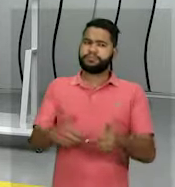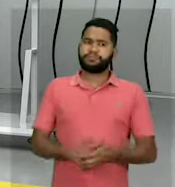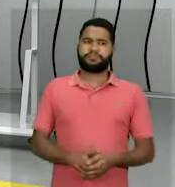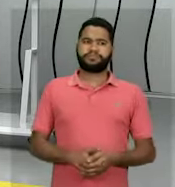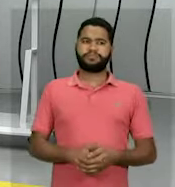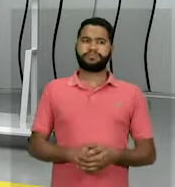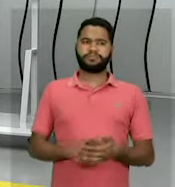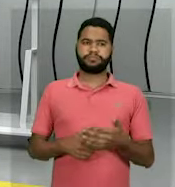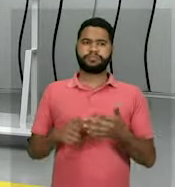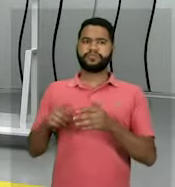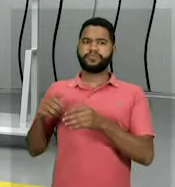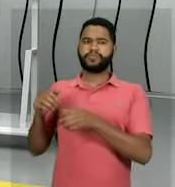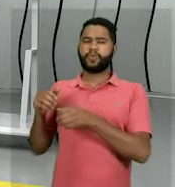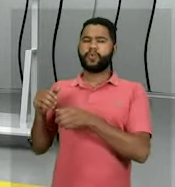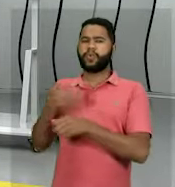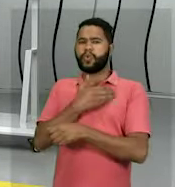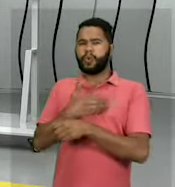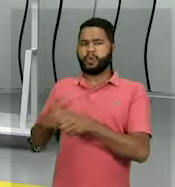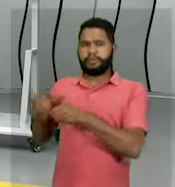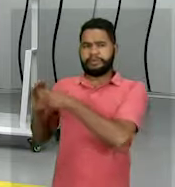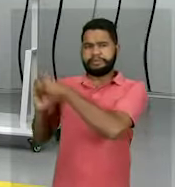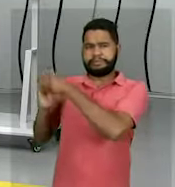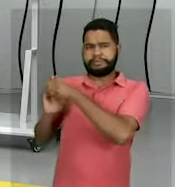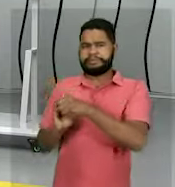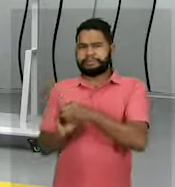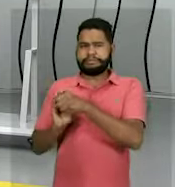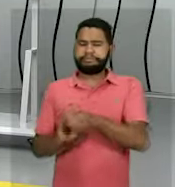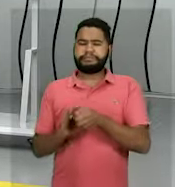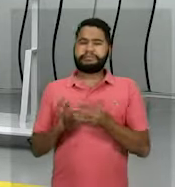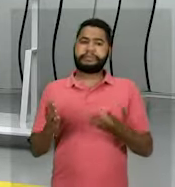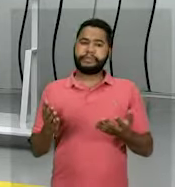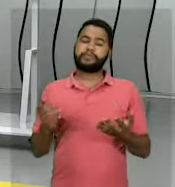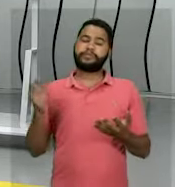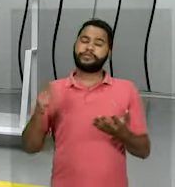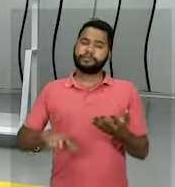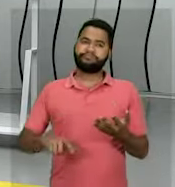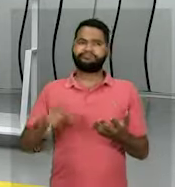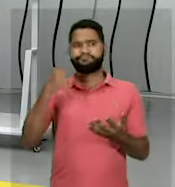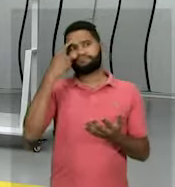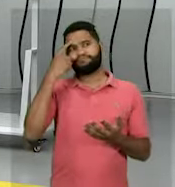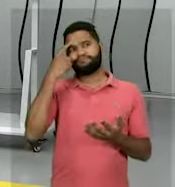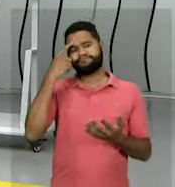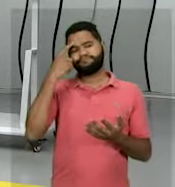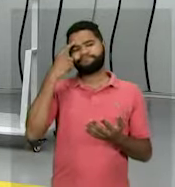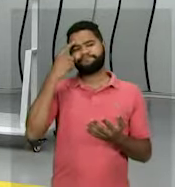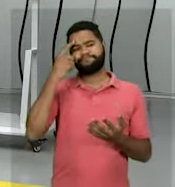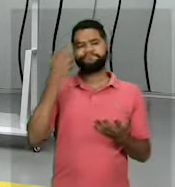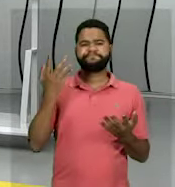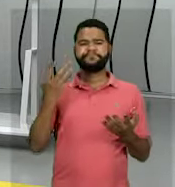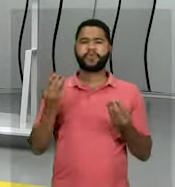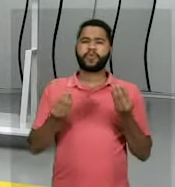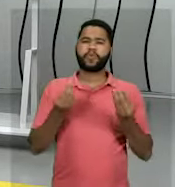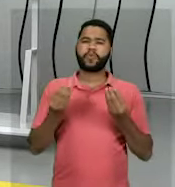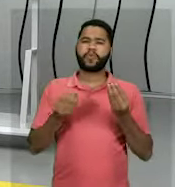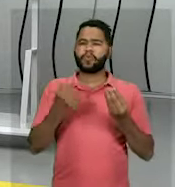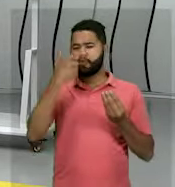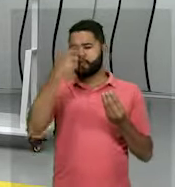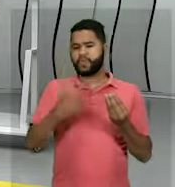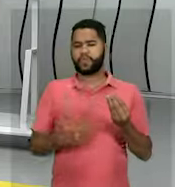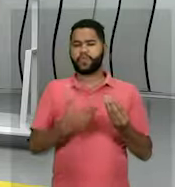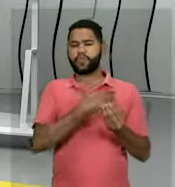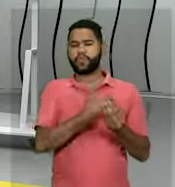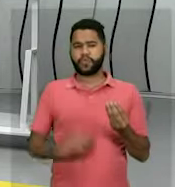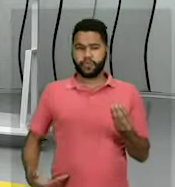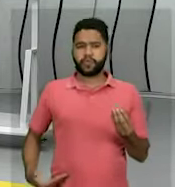Pressão do governo revolucionário. Aí, novamente, pensaremos sobre esse posicionamento do governo.